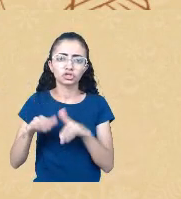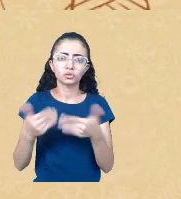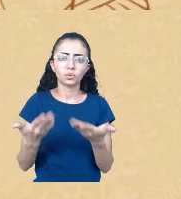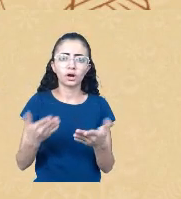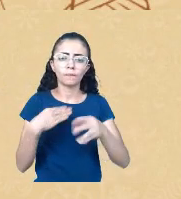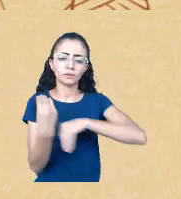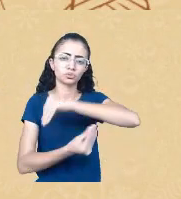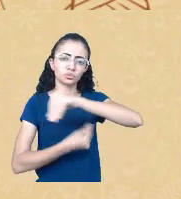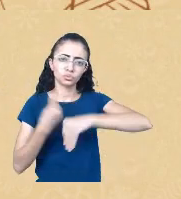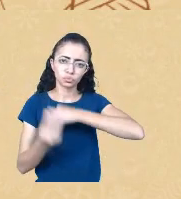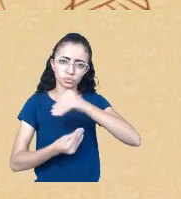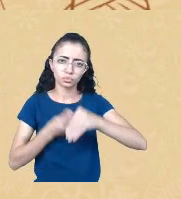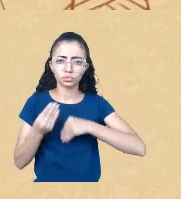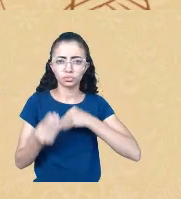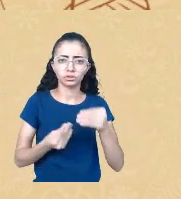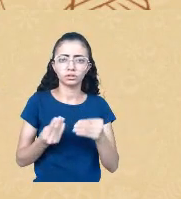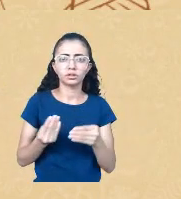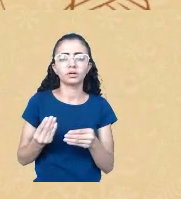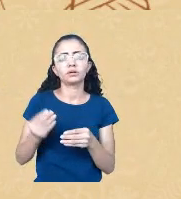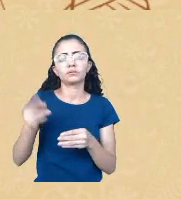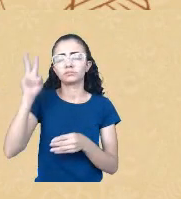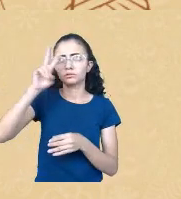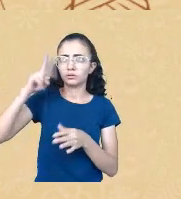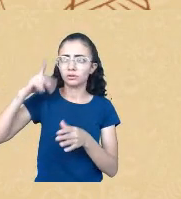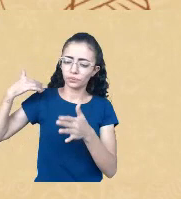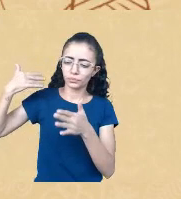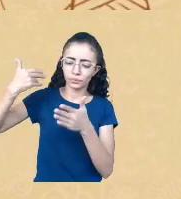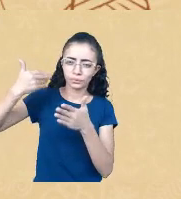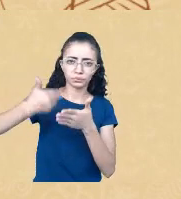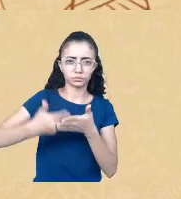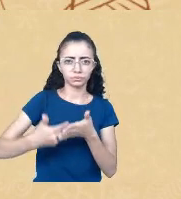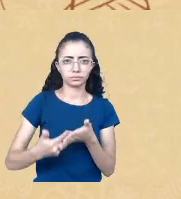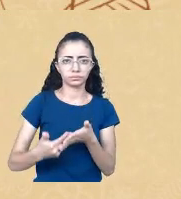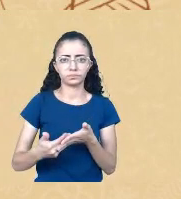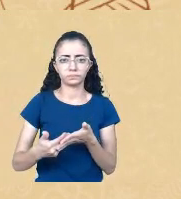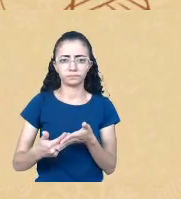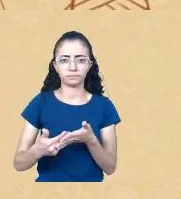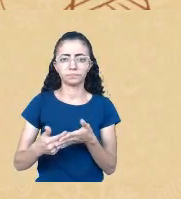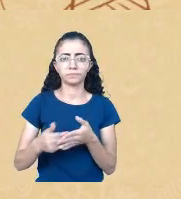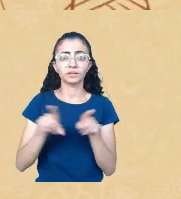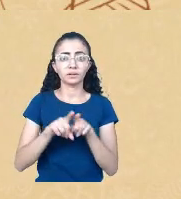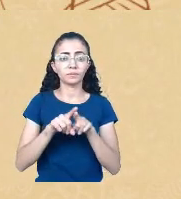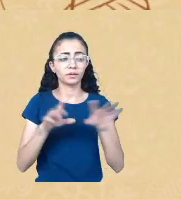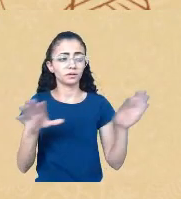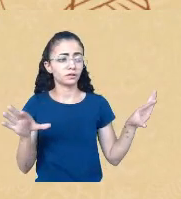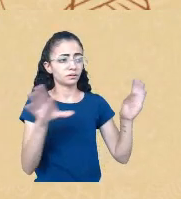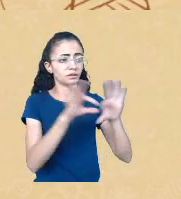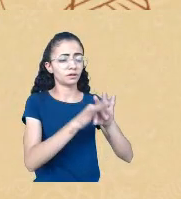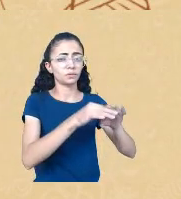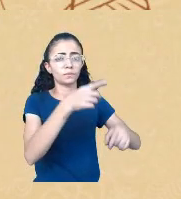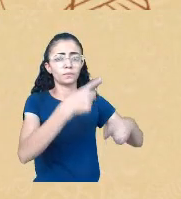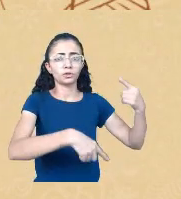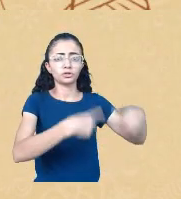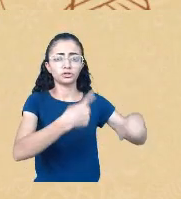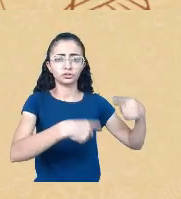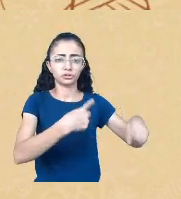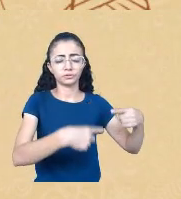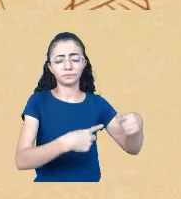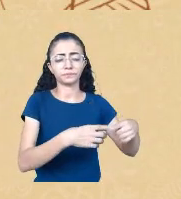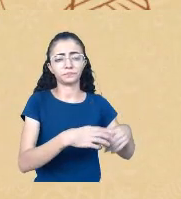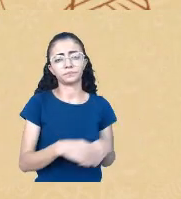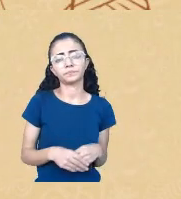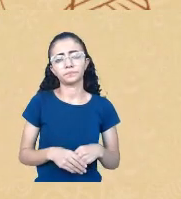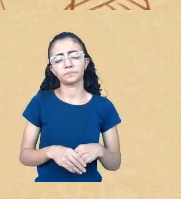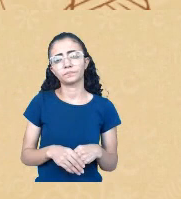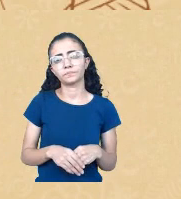que historicamente vem se construindo uma ligação política muito direta que é a seguinte se só 0